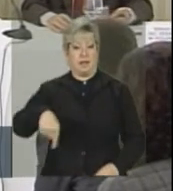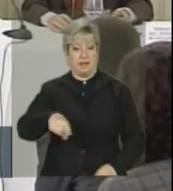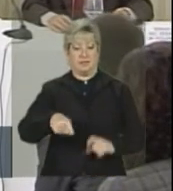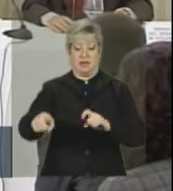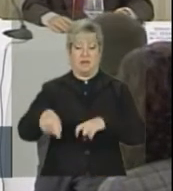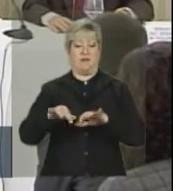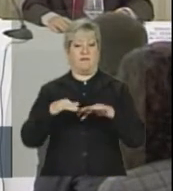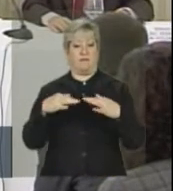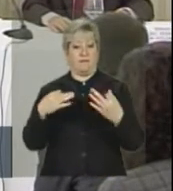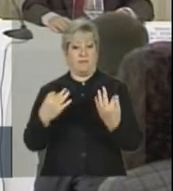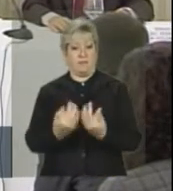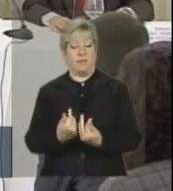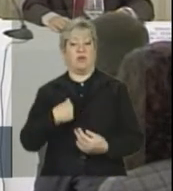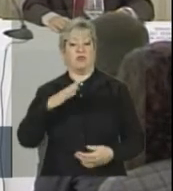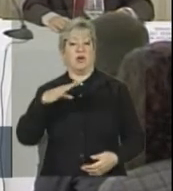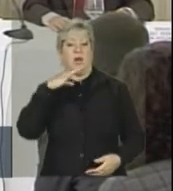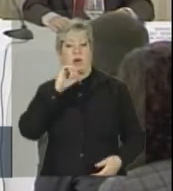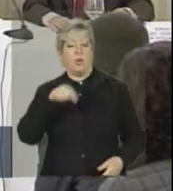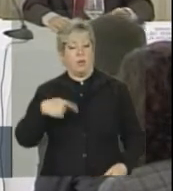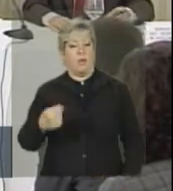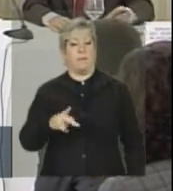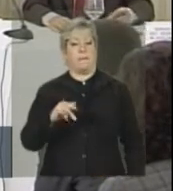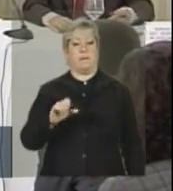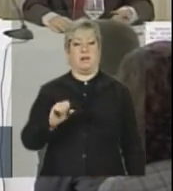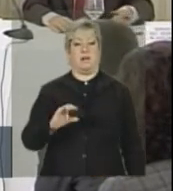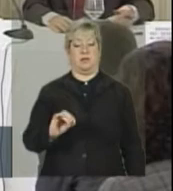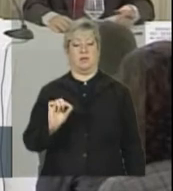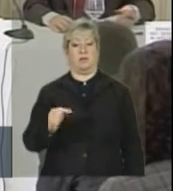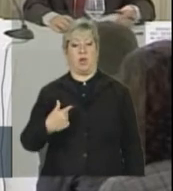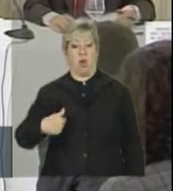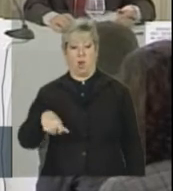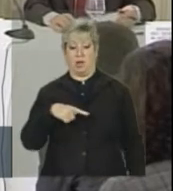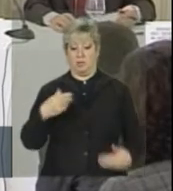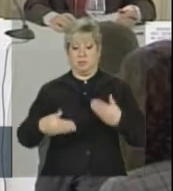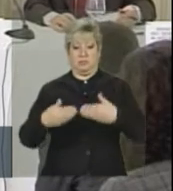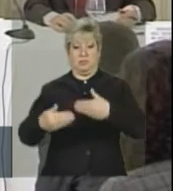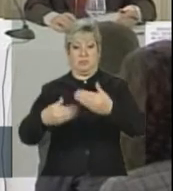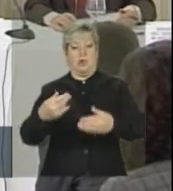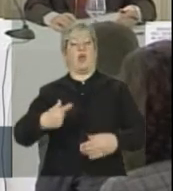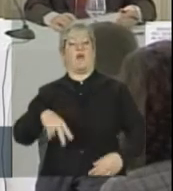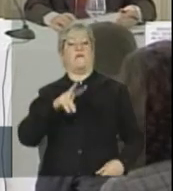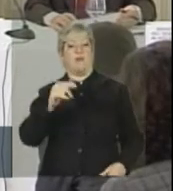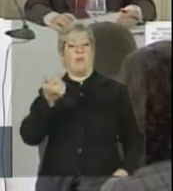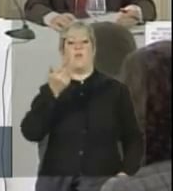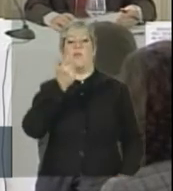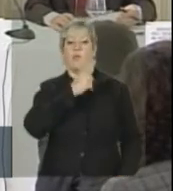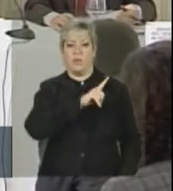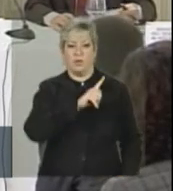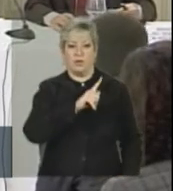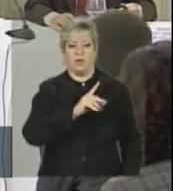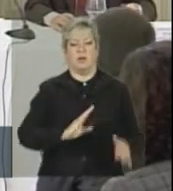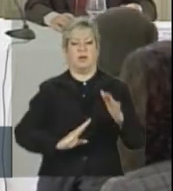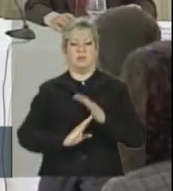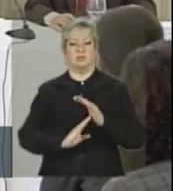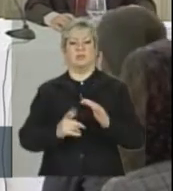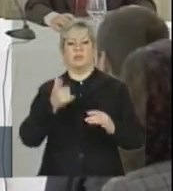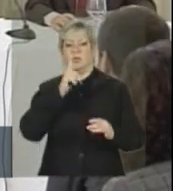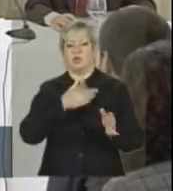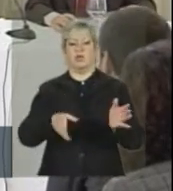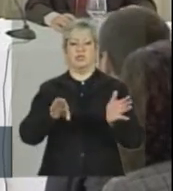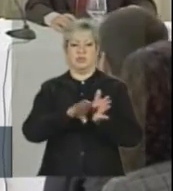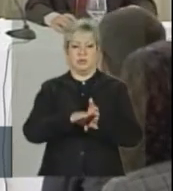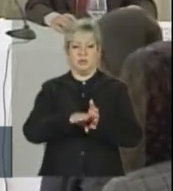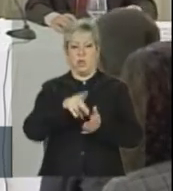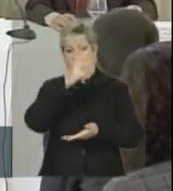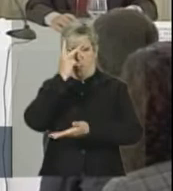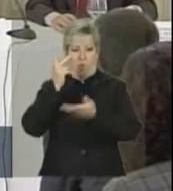familiar, eu já estou considerando o piso, do ritmo que nós vamos conseguir chegar em